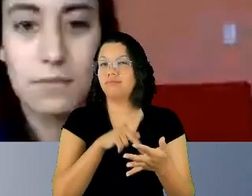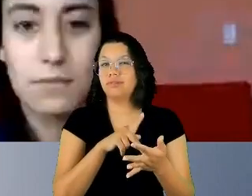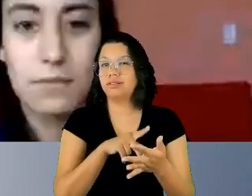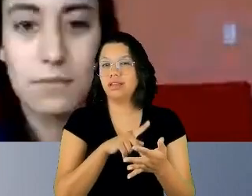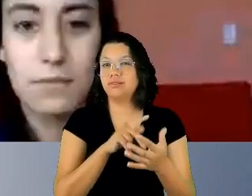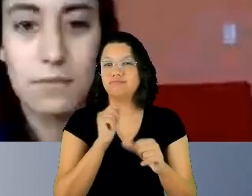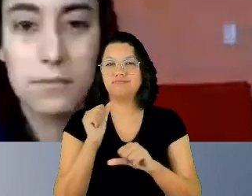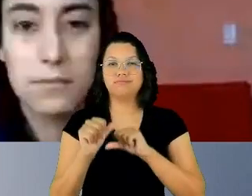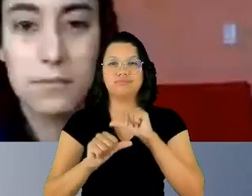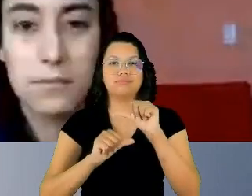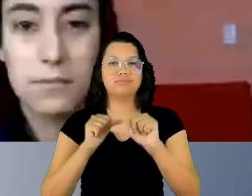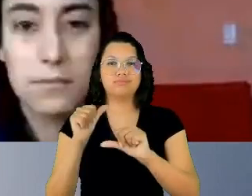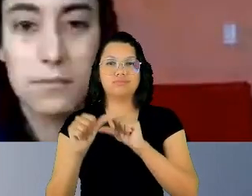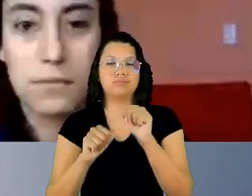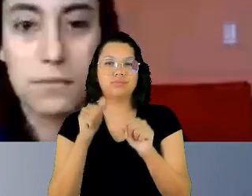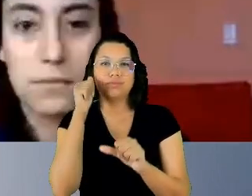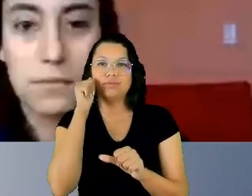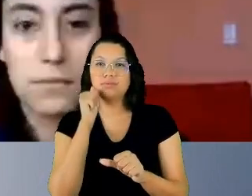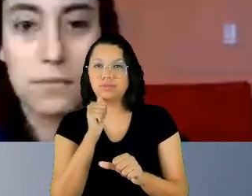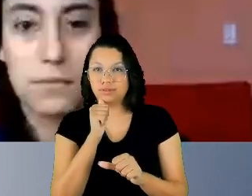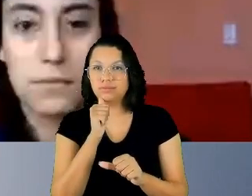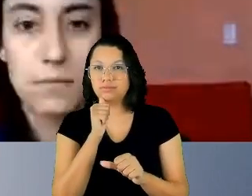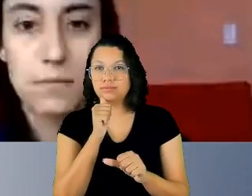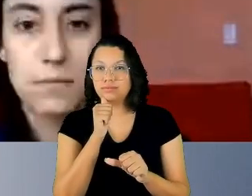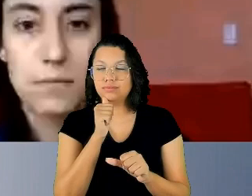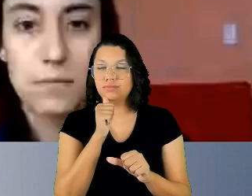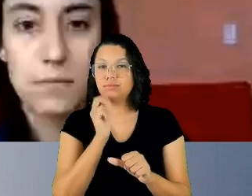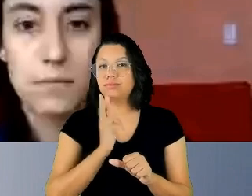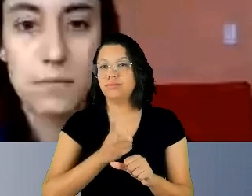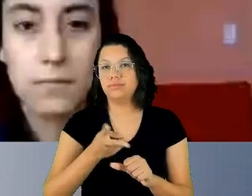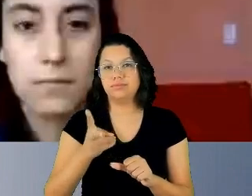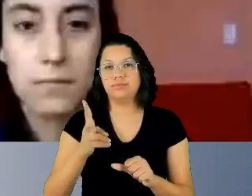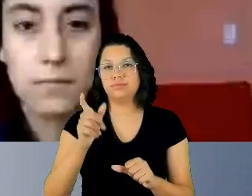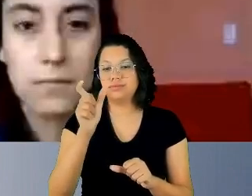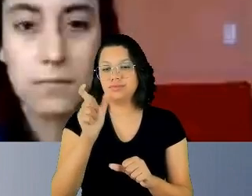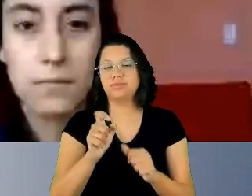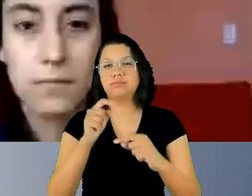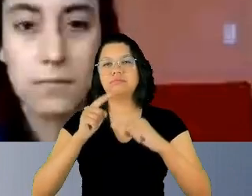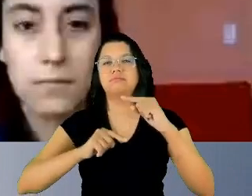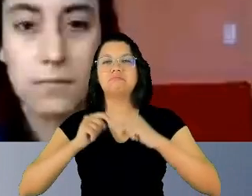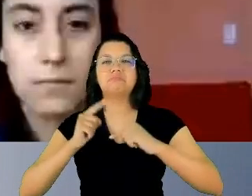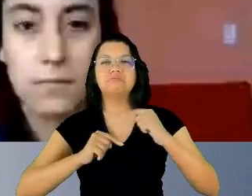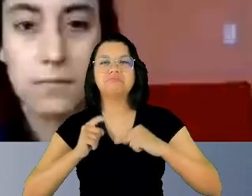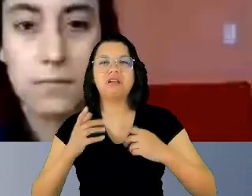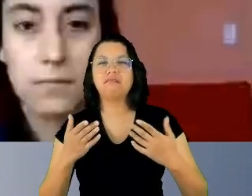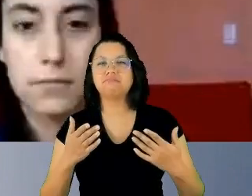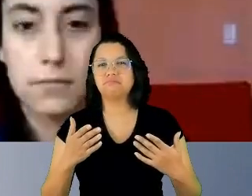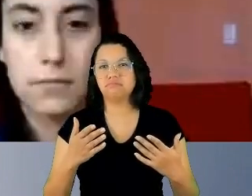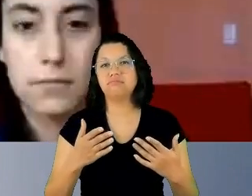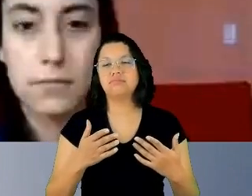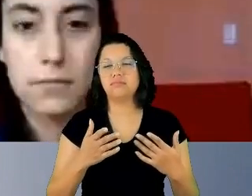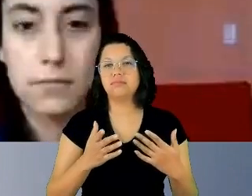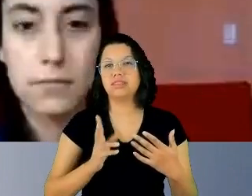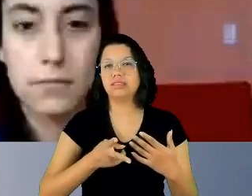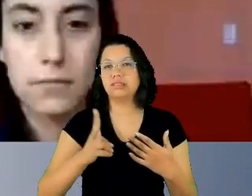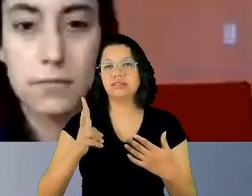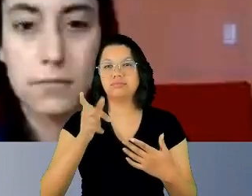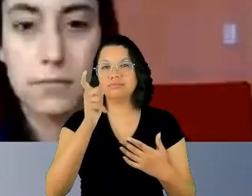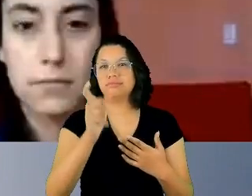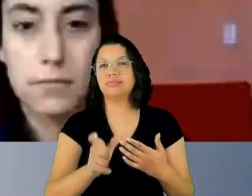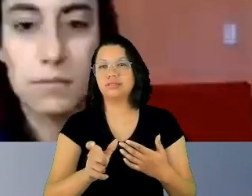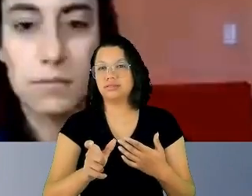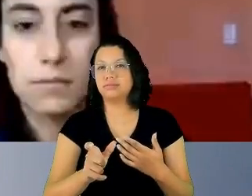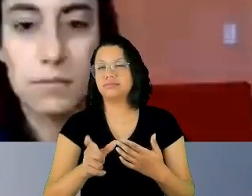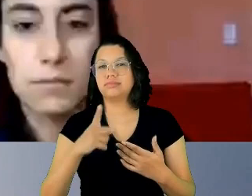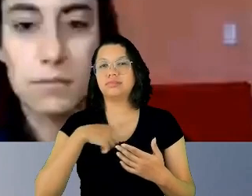transformando a mulher, colocando a mulher sempre como um objeto e a mulher sempre como um ser que tem